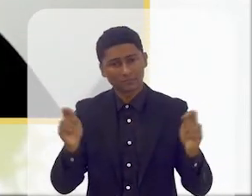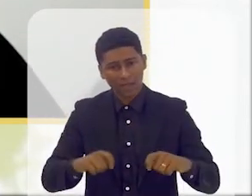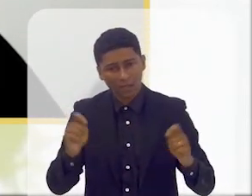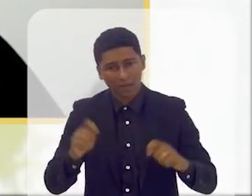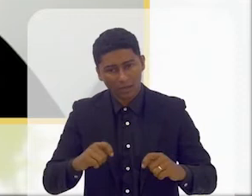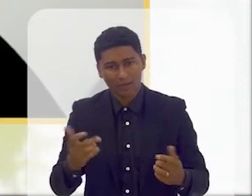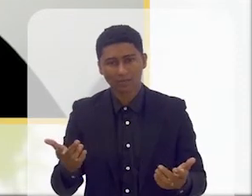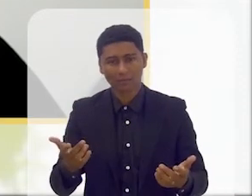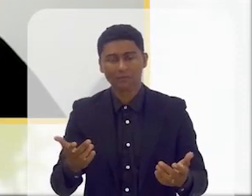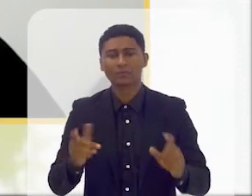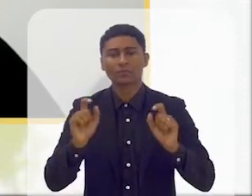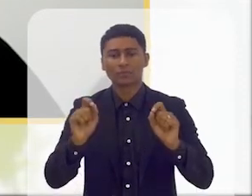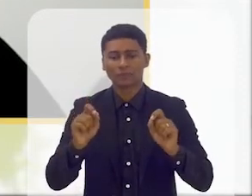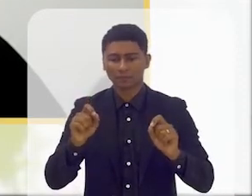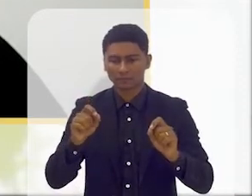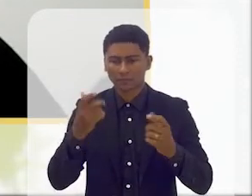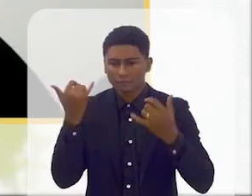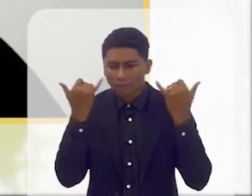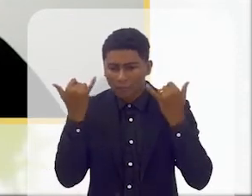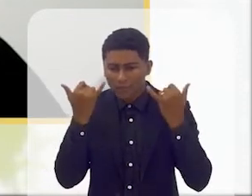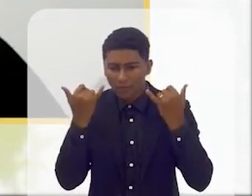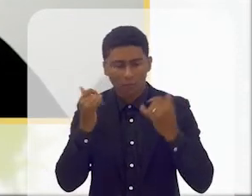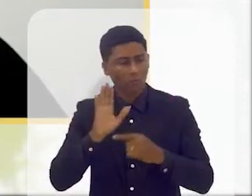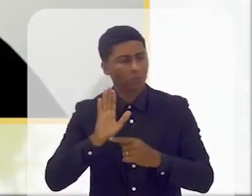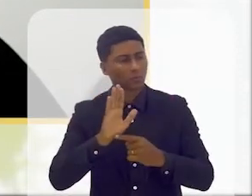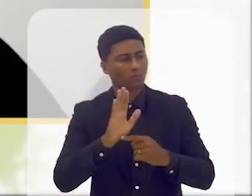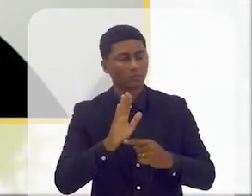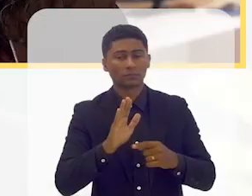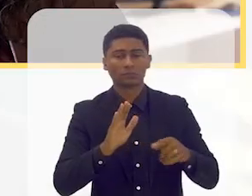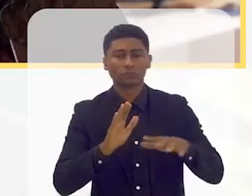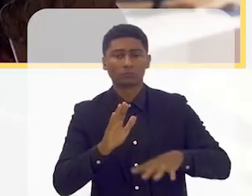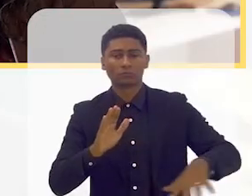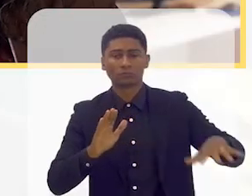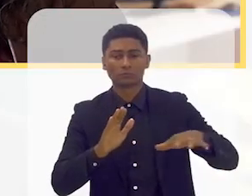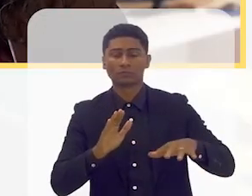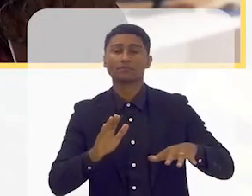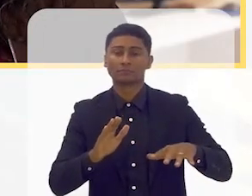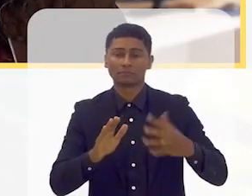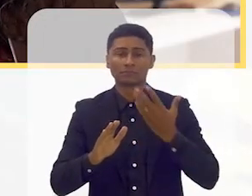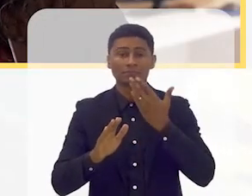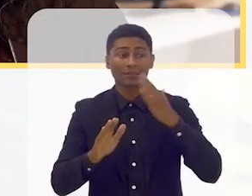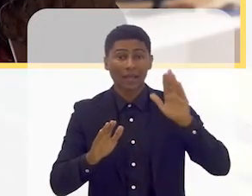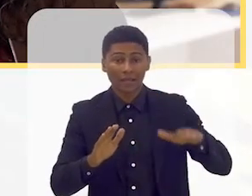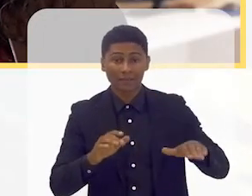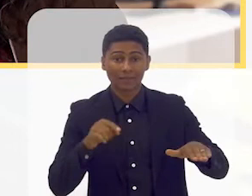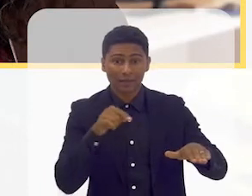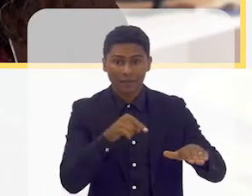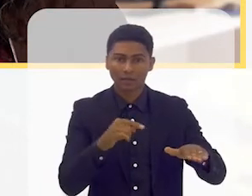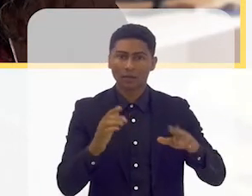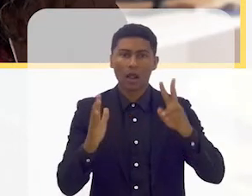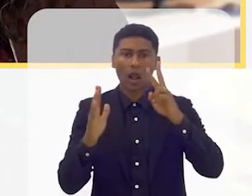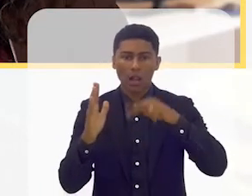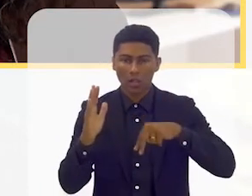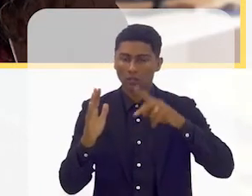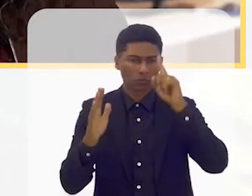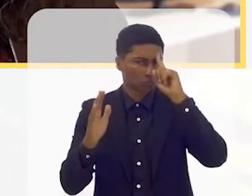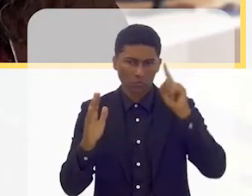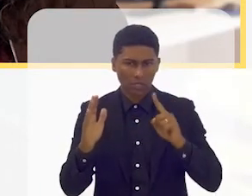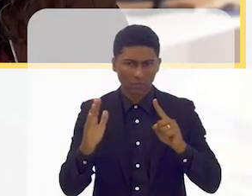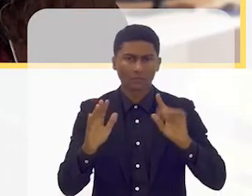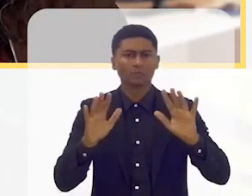dar uma ideia, transmitir a mensagem do que está escrito. A criança, mesmo quando ainda não sabe ler,